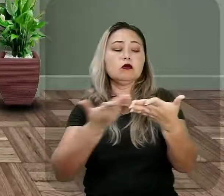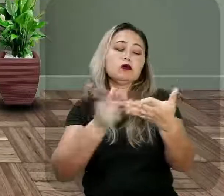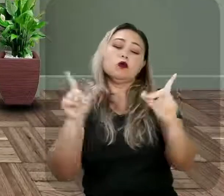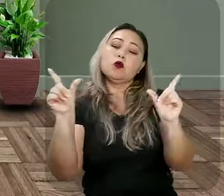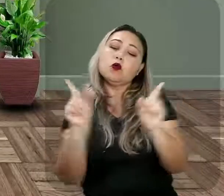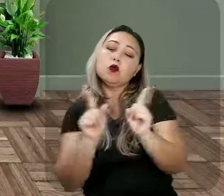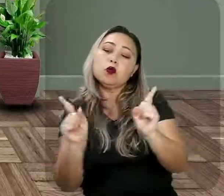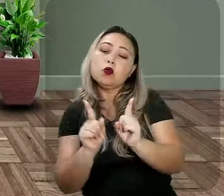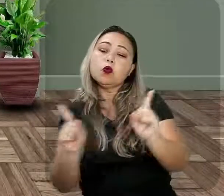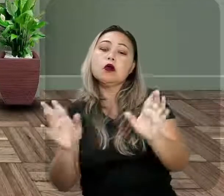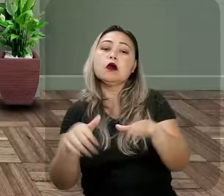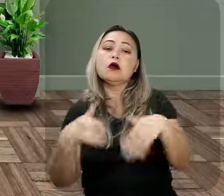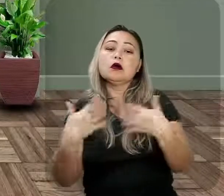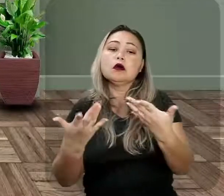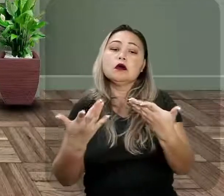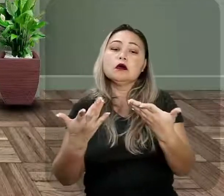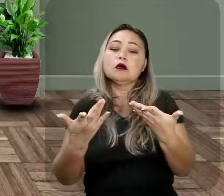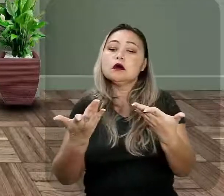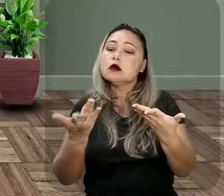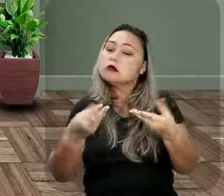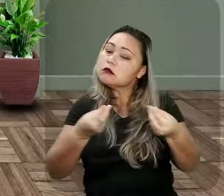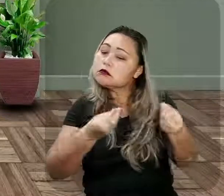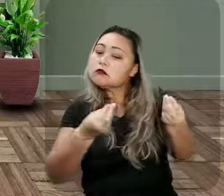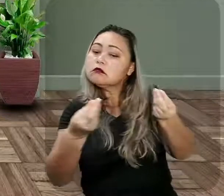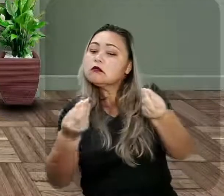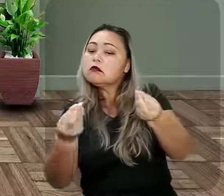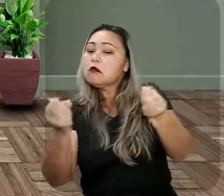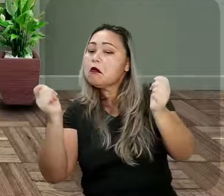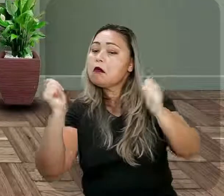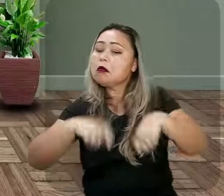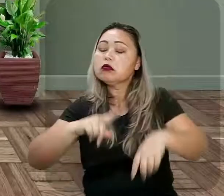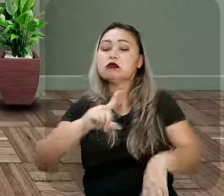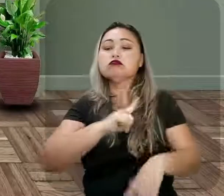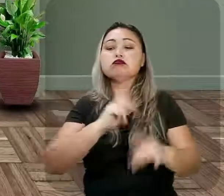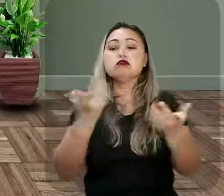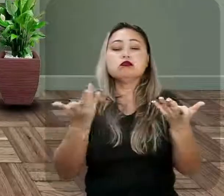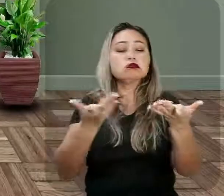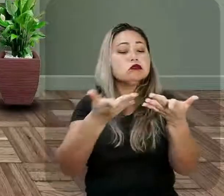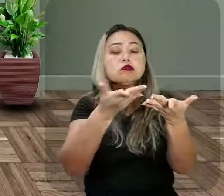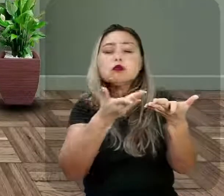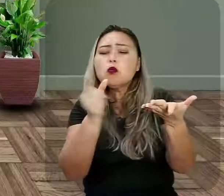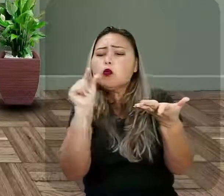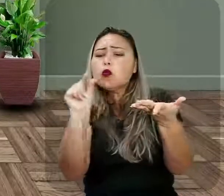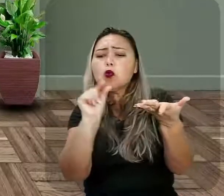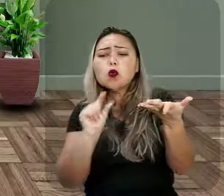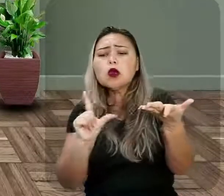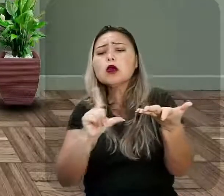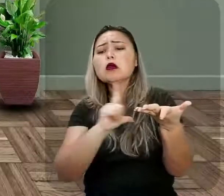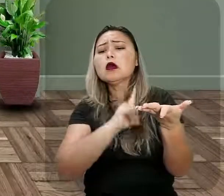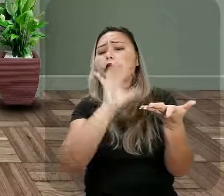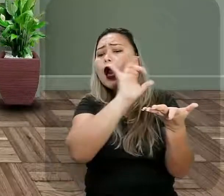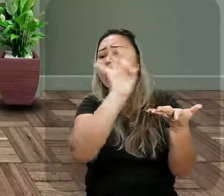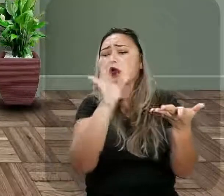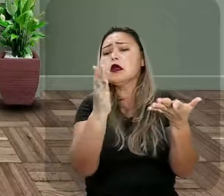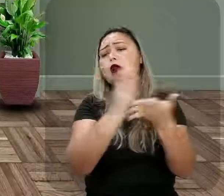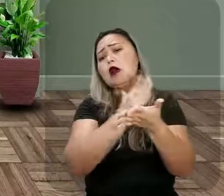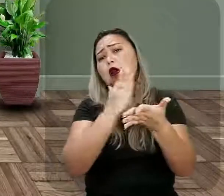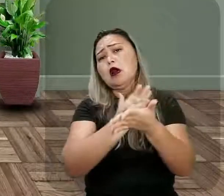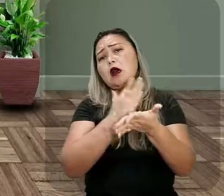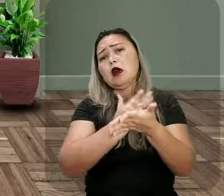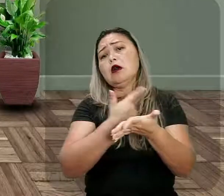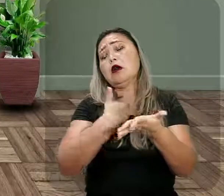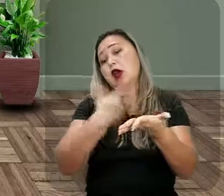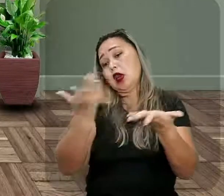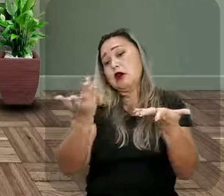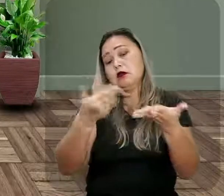esse resumo. Isso aqui a gente trouxe para que você aí possa ter esse contato com um pouquinho do que cada obra aí, na verdade,